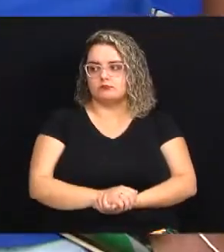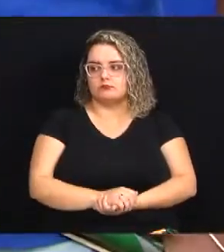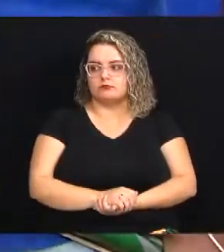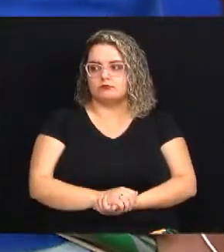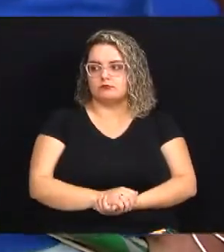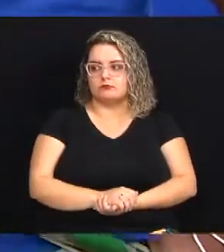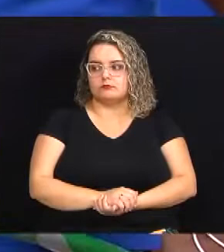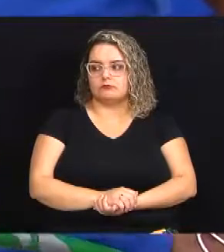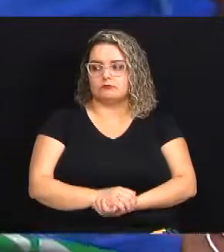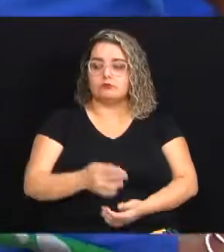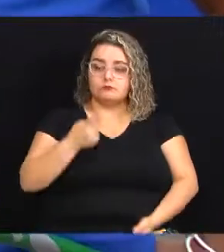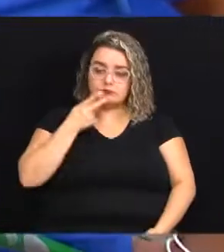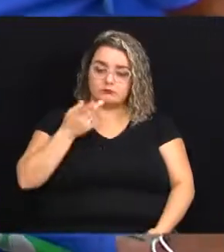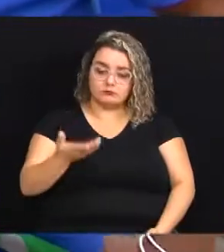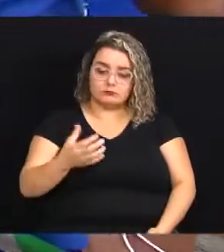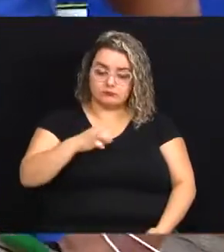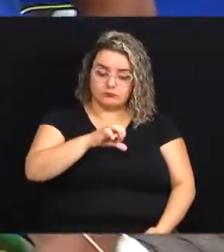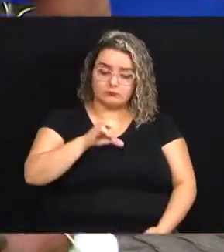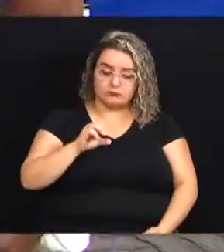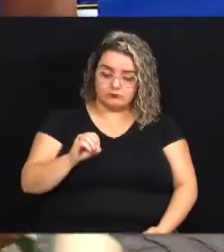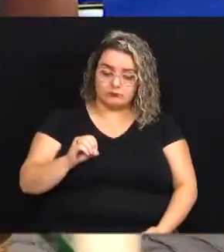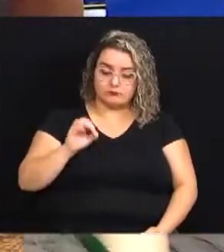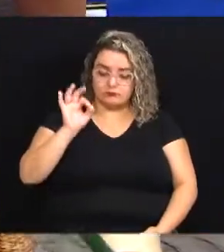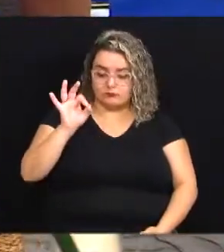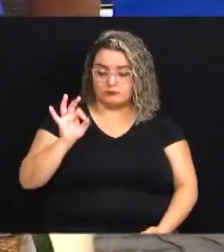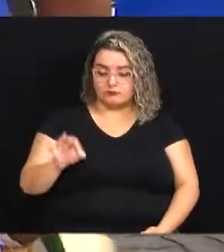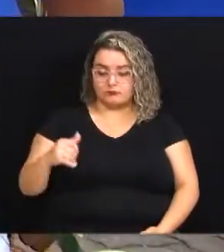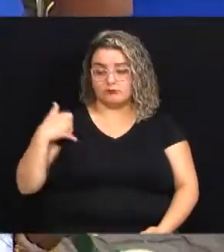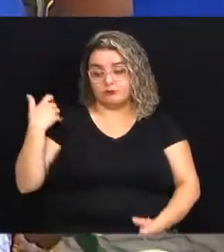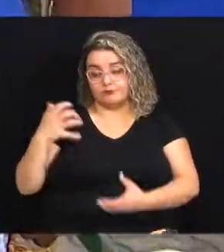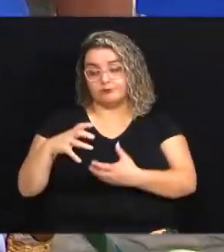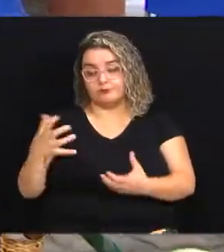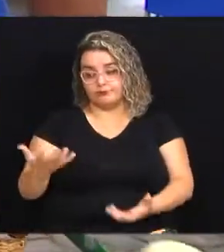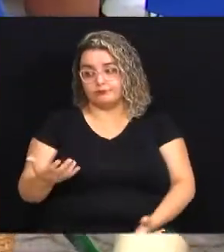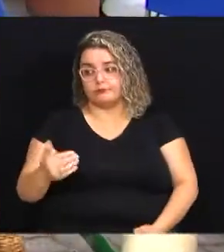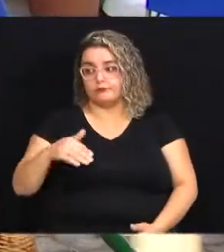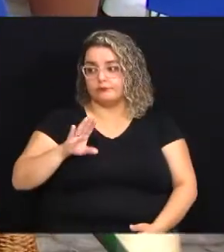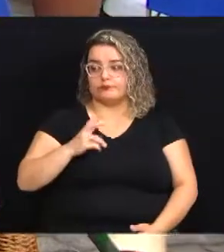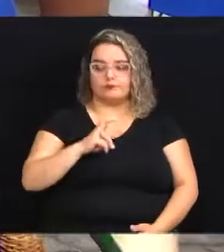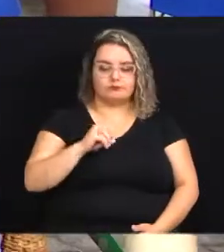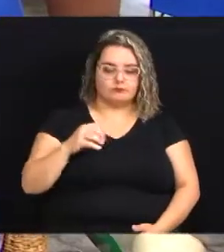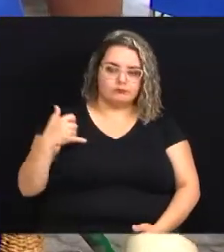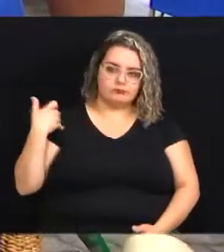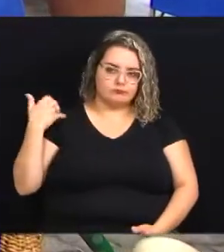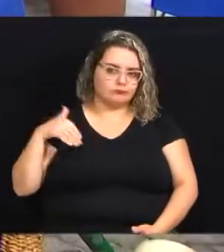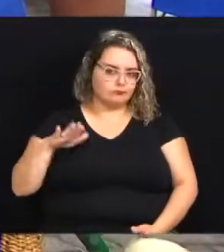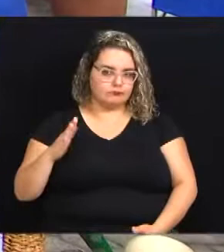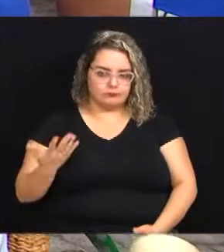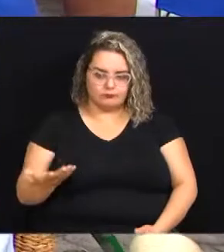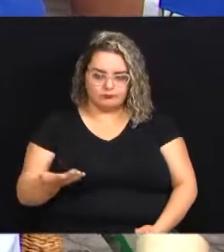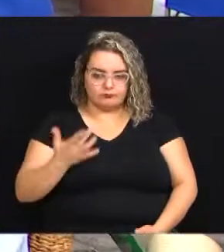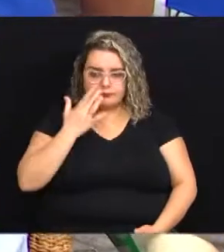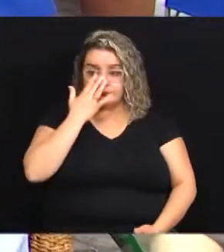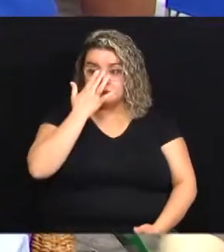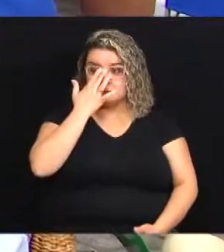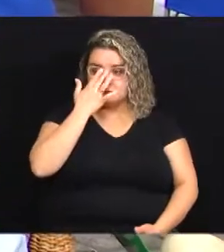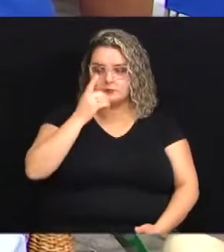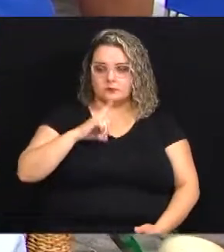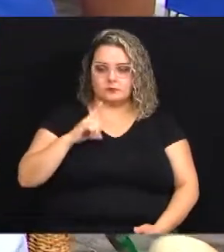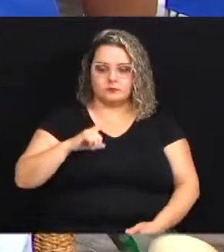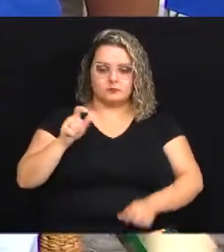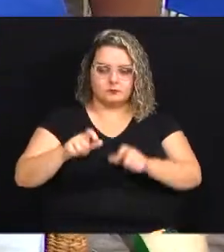é assim que eu falei pra você 90% são senhoras né senhoras com mais de 50 anos então pessoas tem